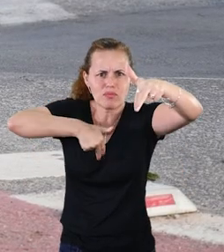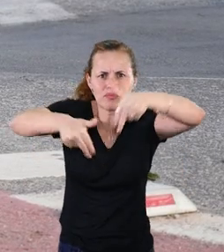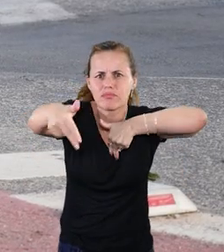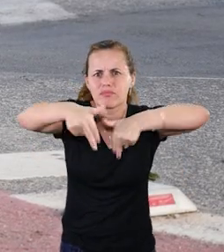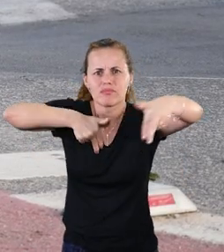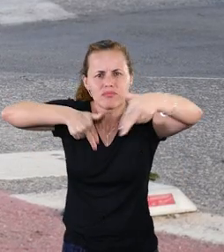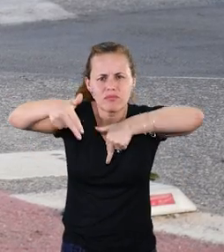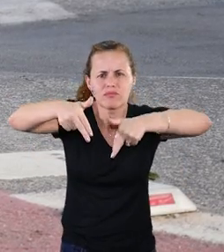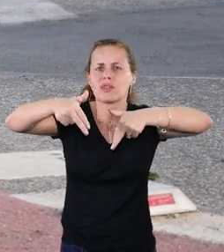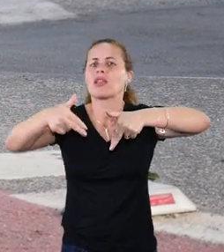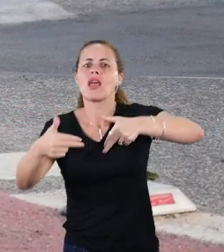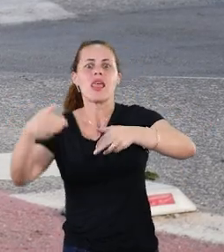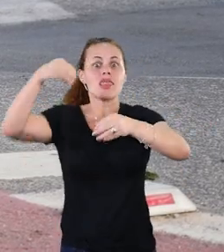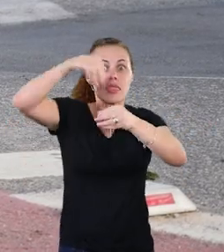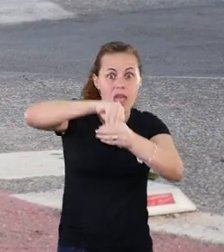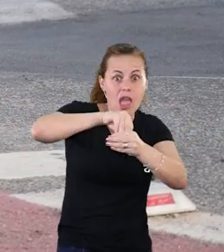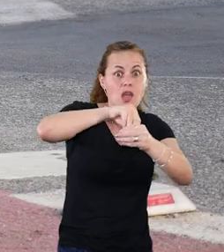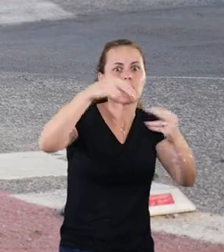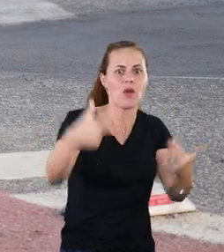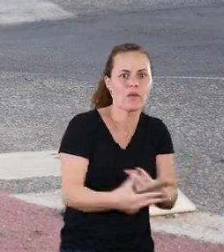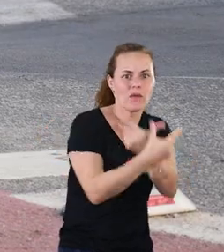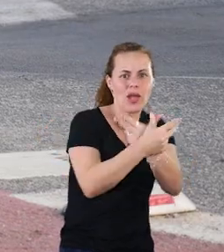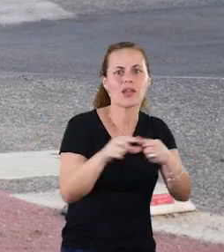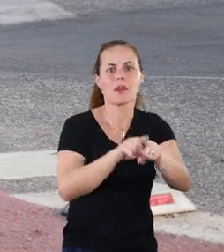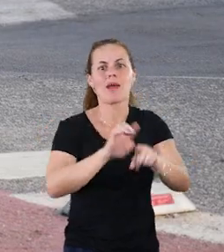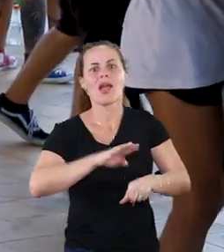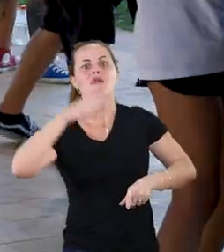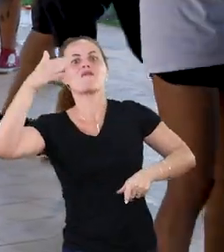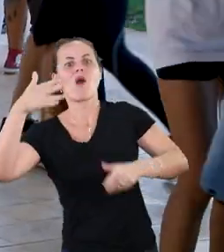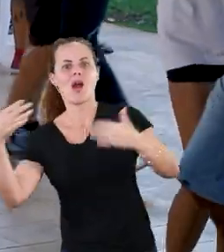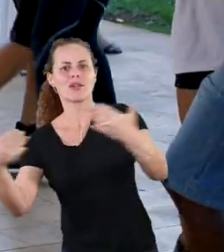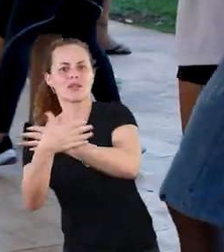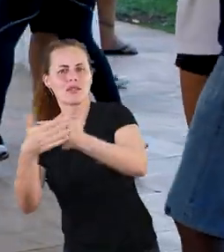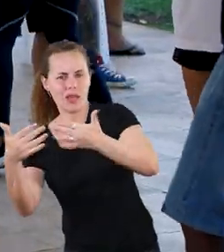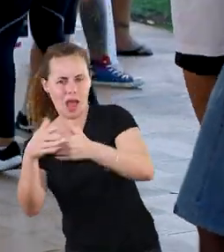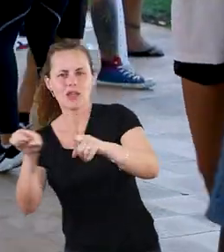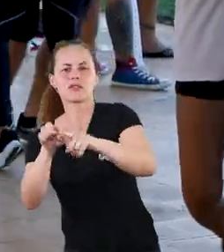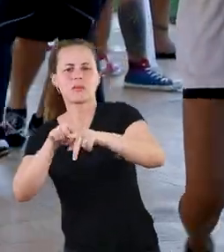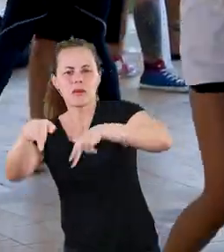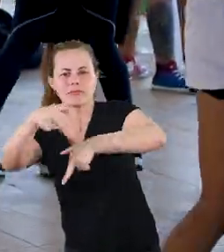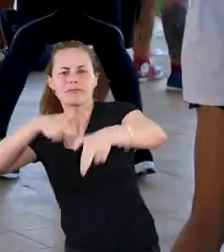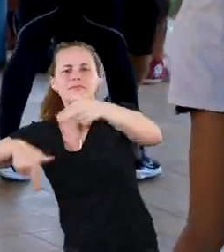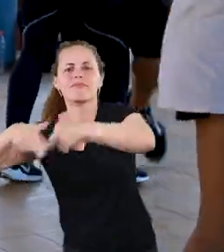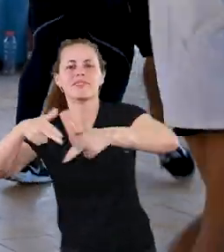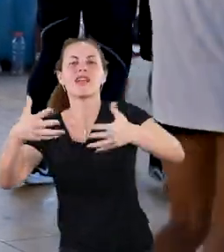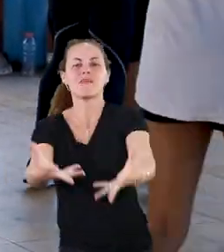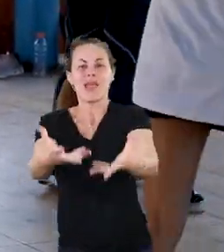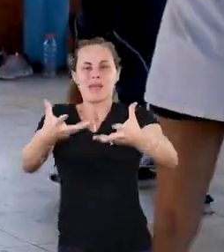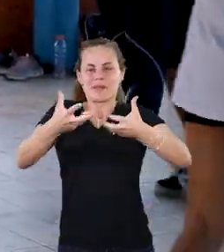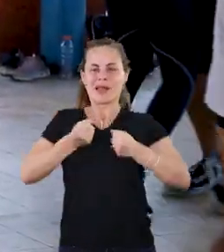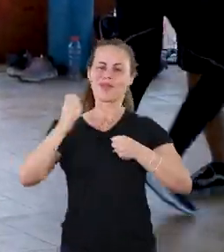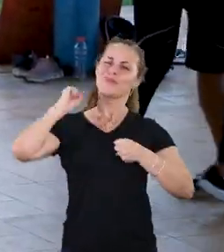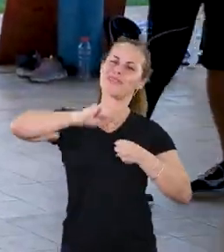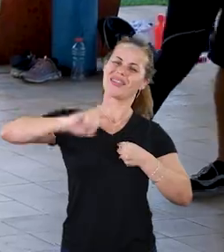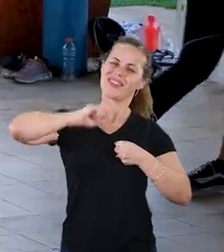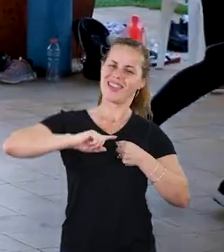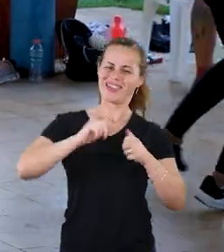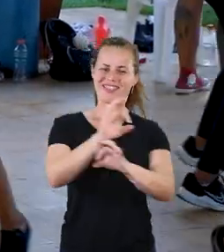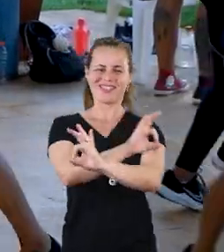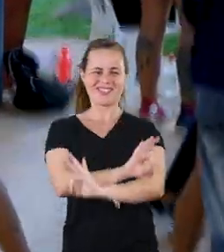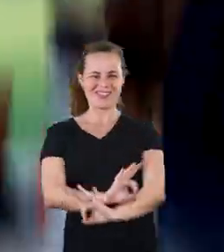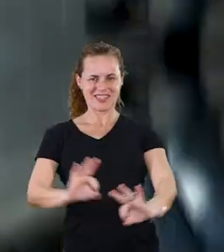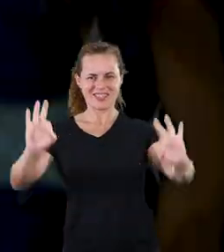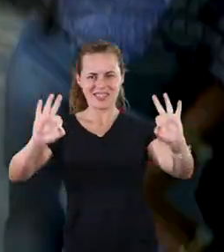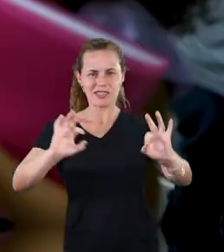locomoção dentro e fora do campus universitário, além da receptividade característica dos mineiros.